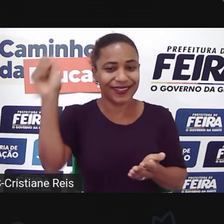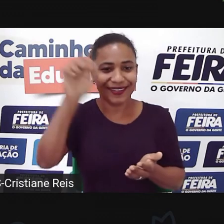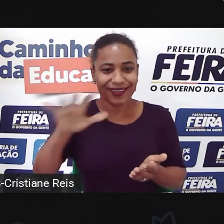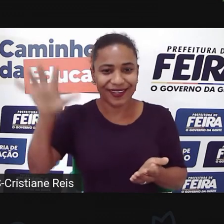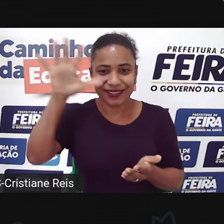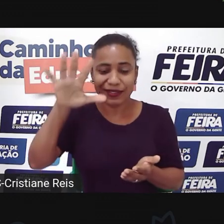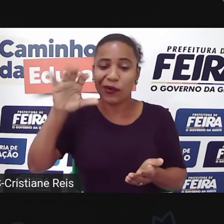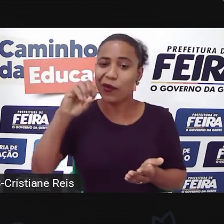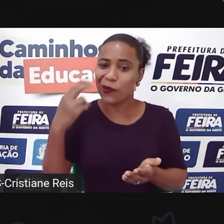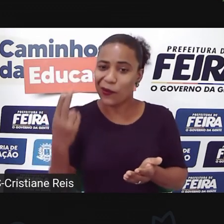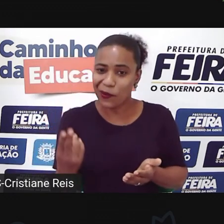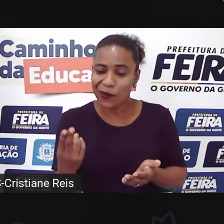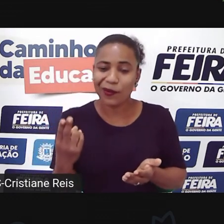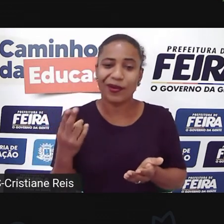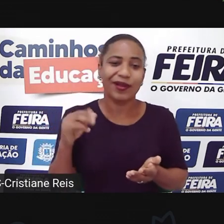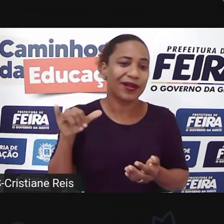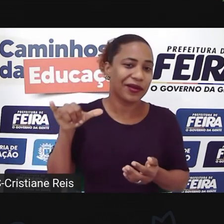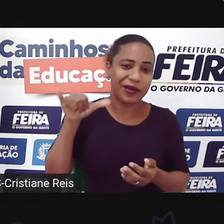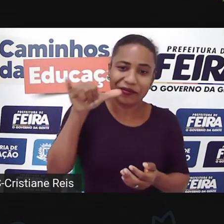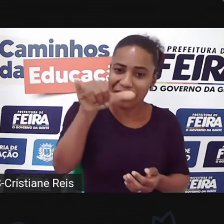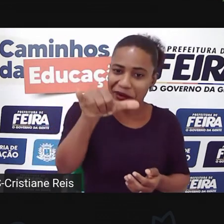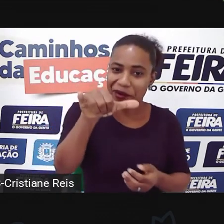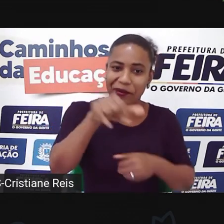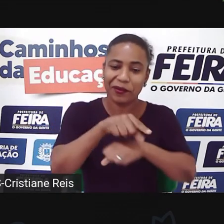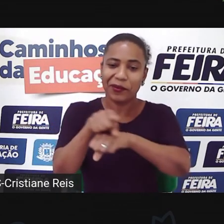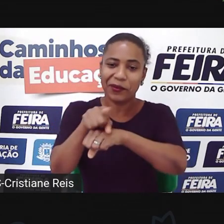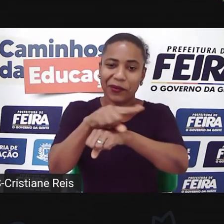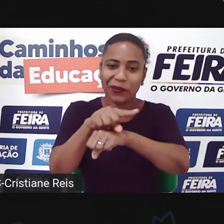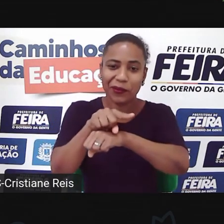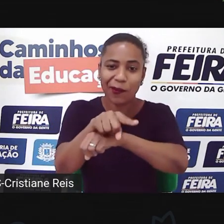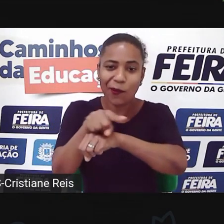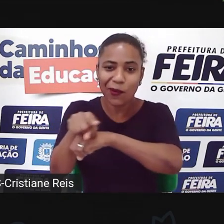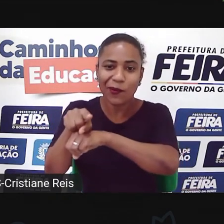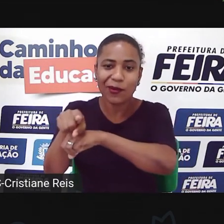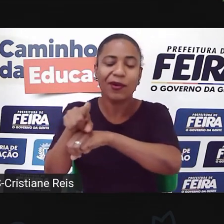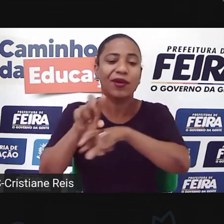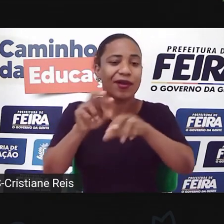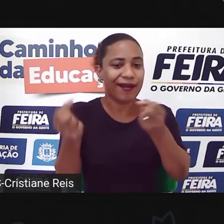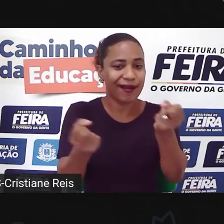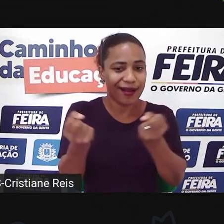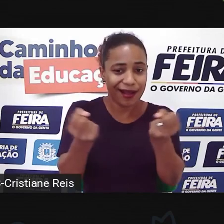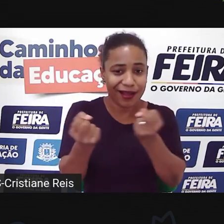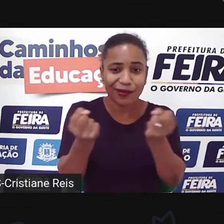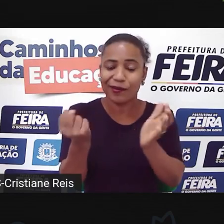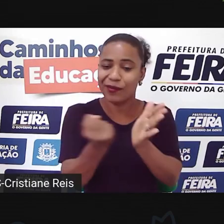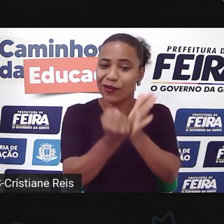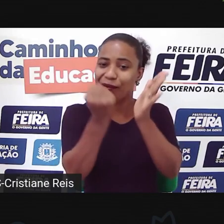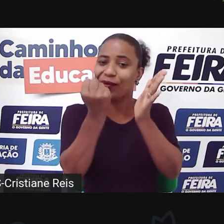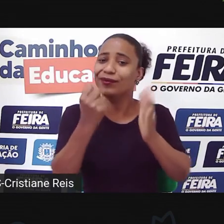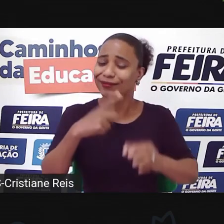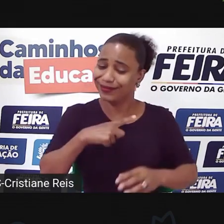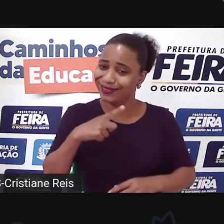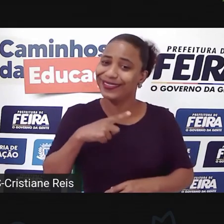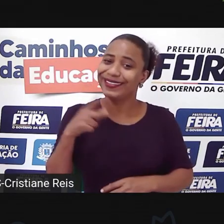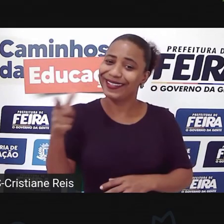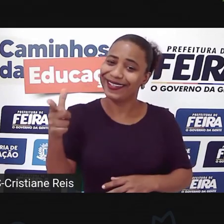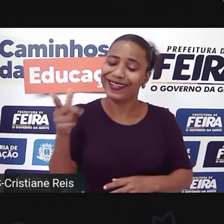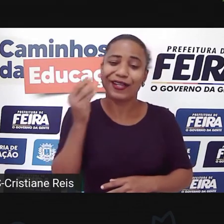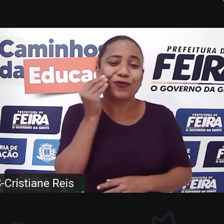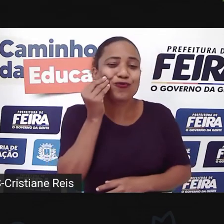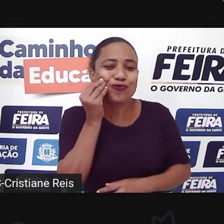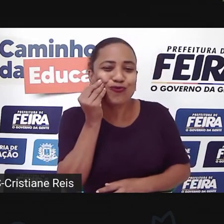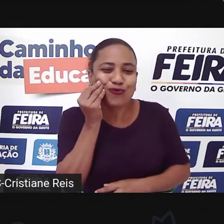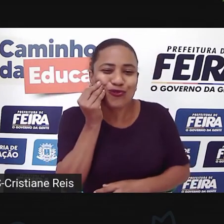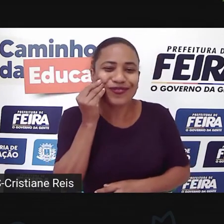aviões, né, de tanques de guerra, o que for, você vai encontrar aí nesse espaço, bom, um beijão pra